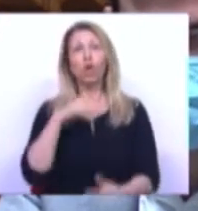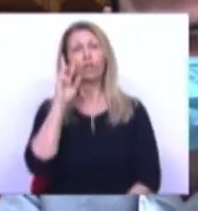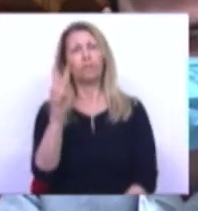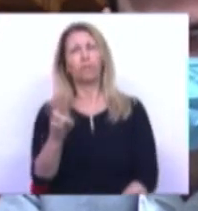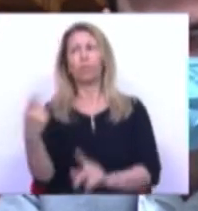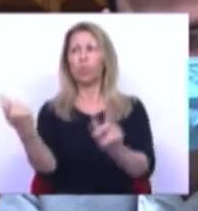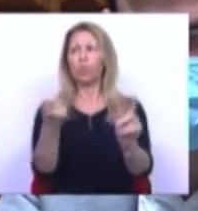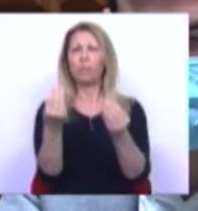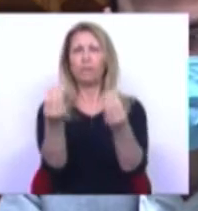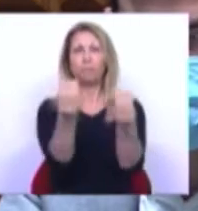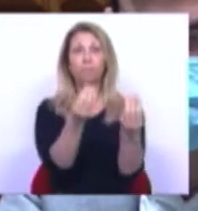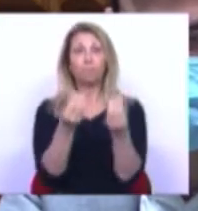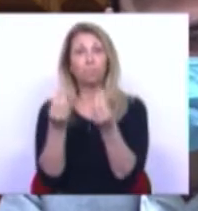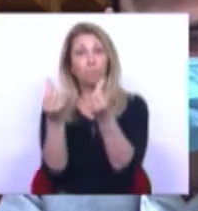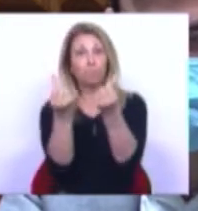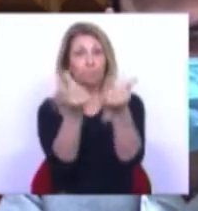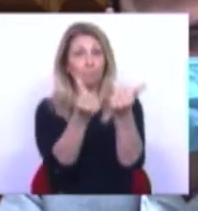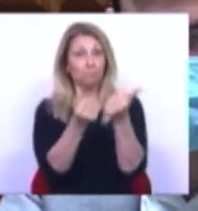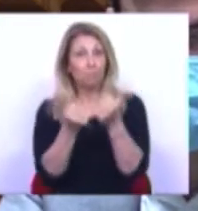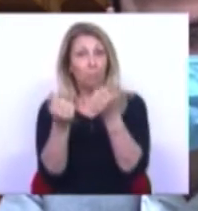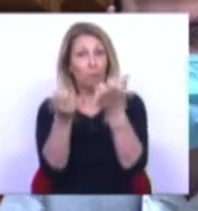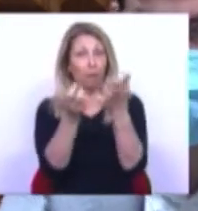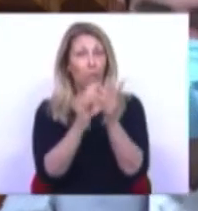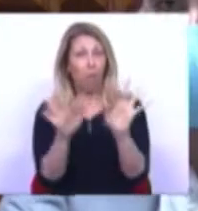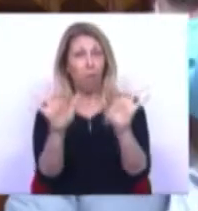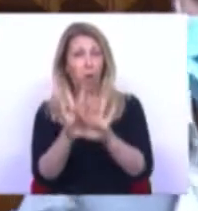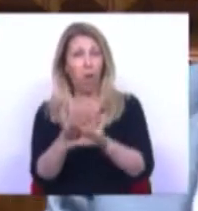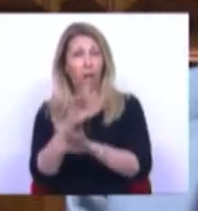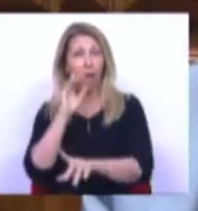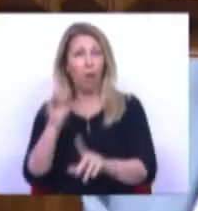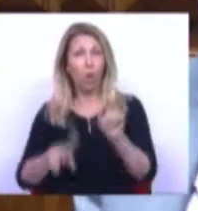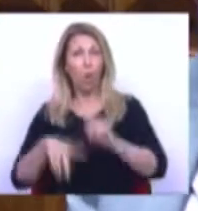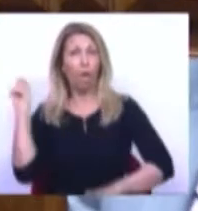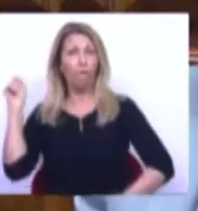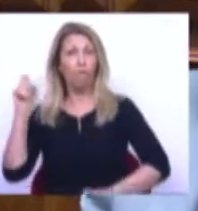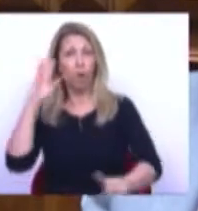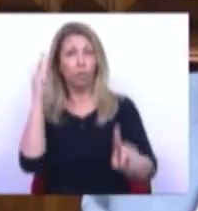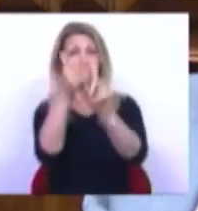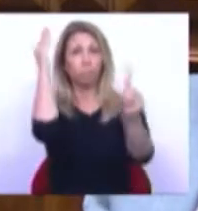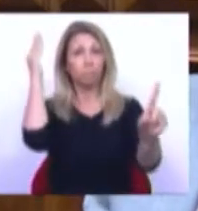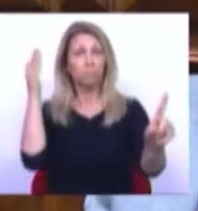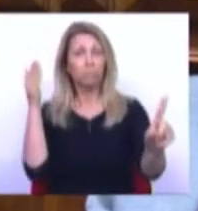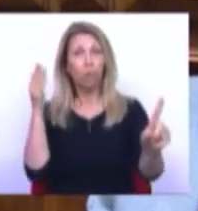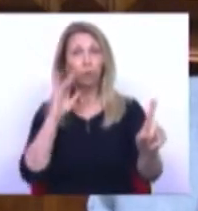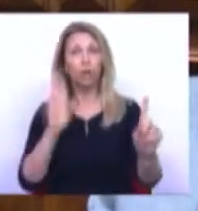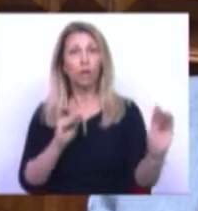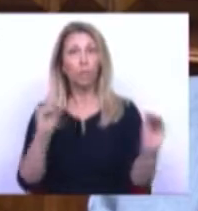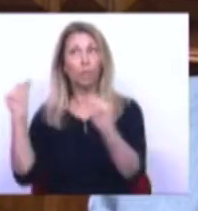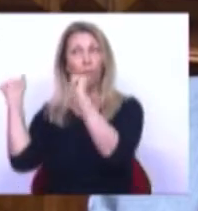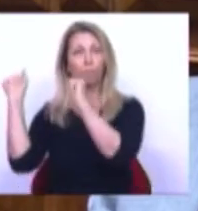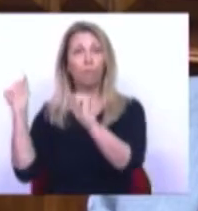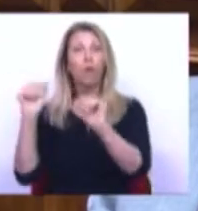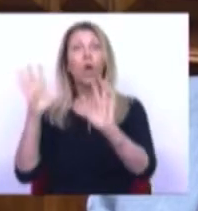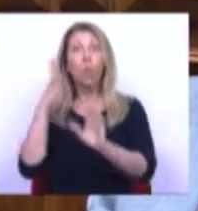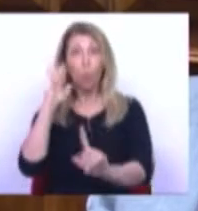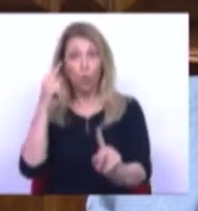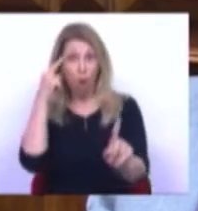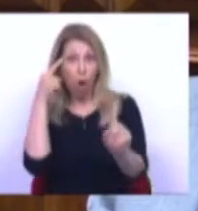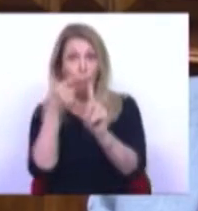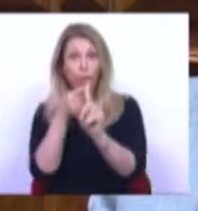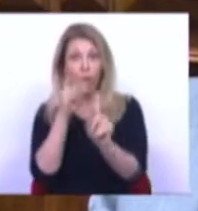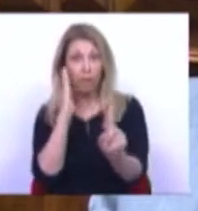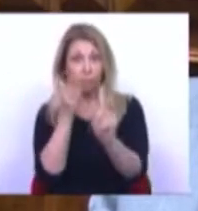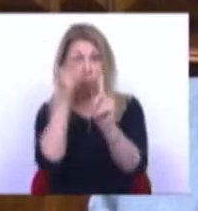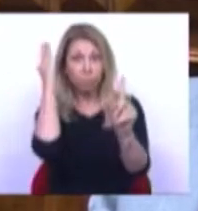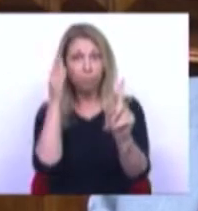espécie de coreografia para fugir propositadamente ao alvo. E quando se foge propositadamente ao alvo, o que